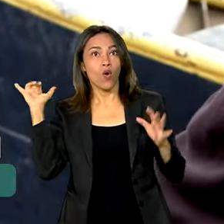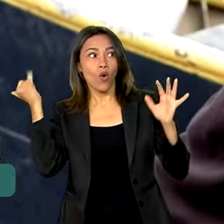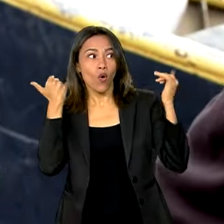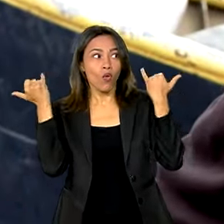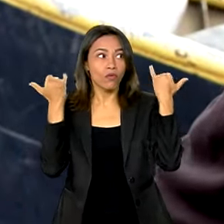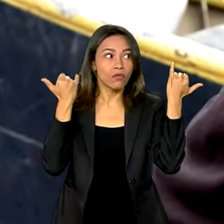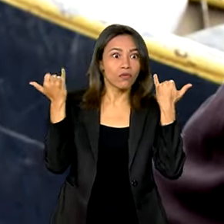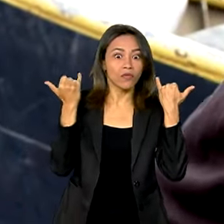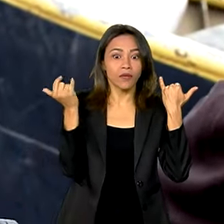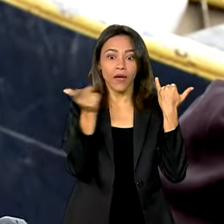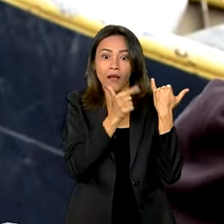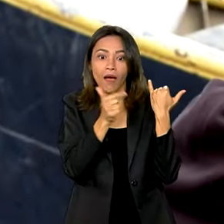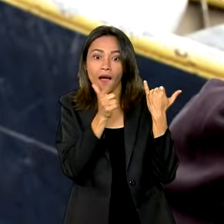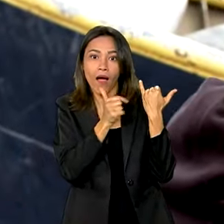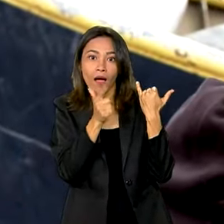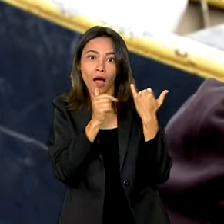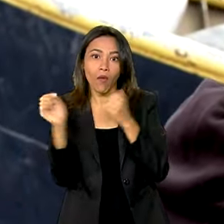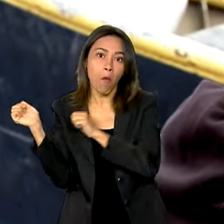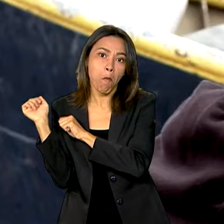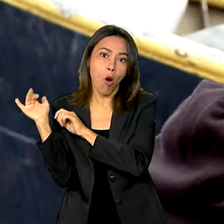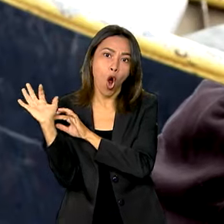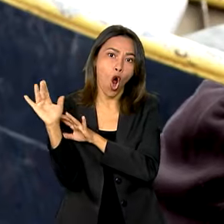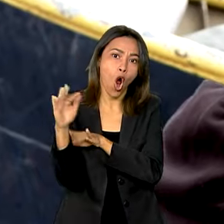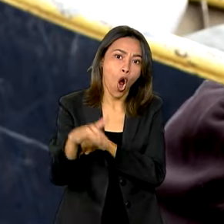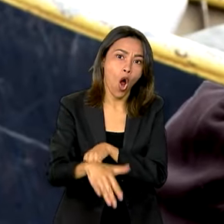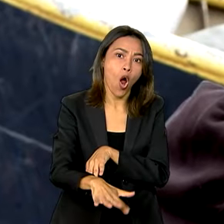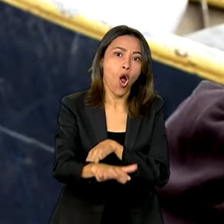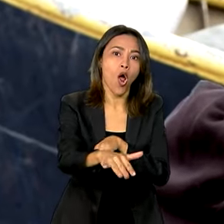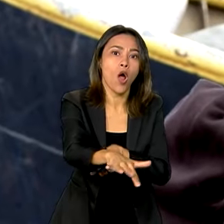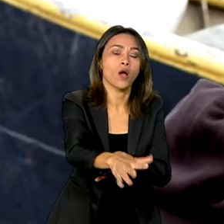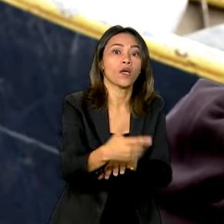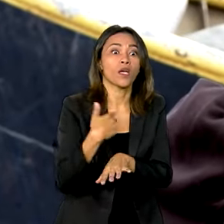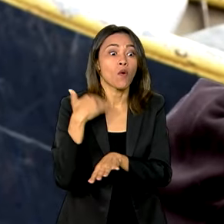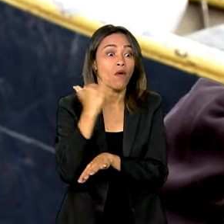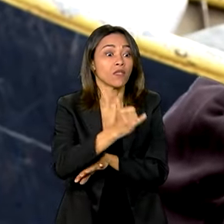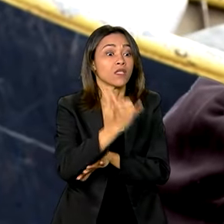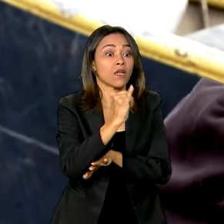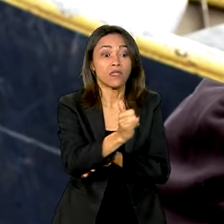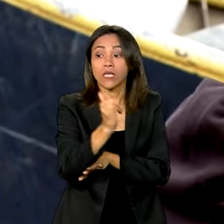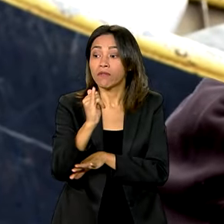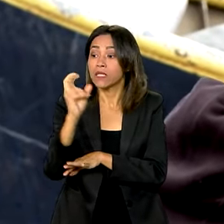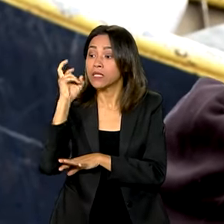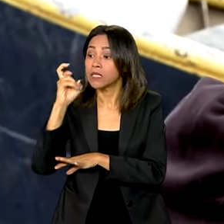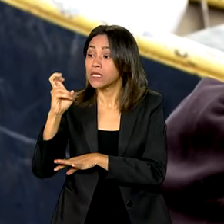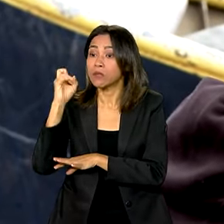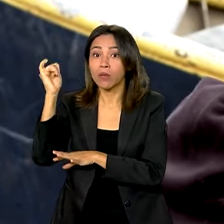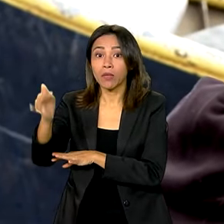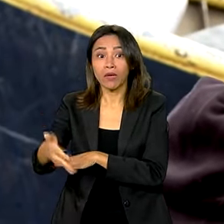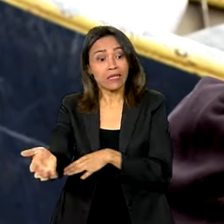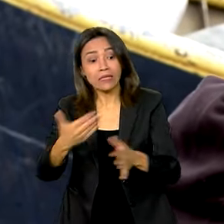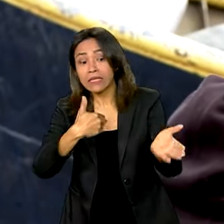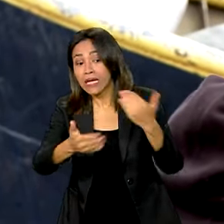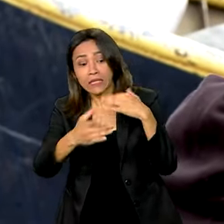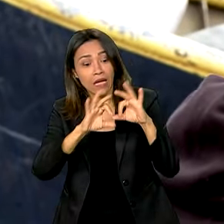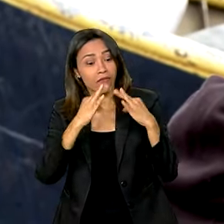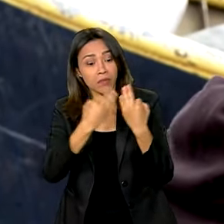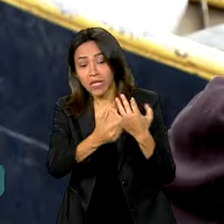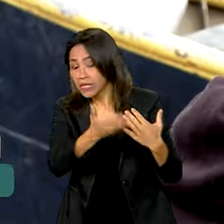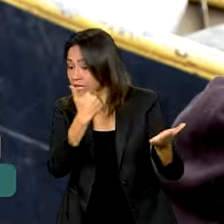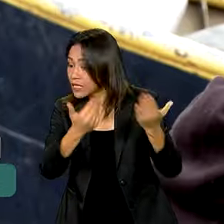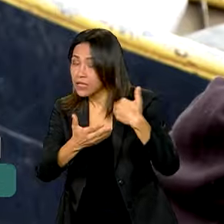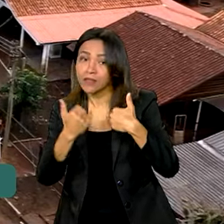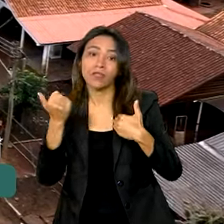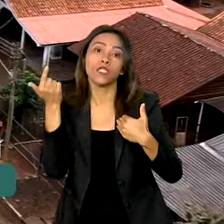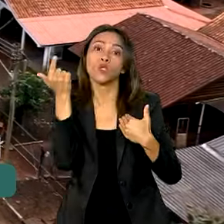era muita água vindo das cabeceiras do rio, e aí eu comecei a avisar às 5 horas da manhã. A minha família fez sair. Eles conseguiram